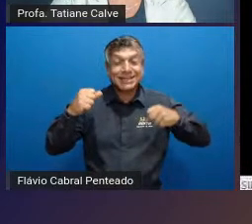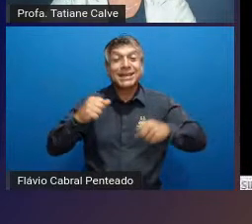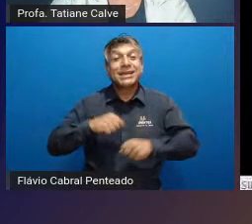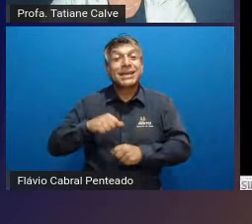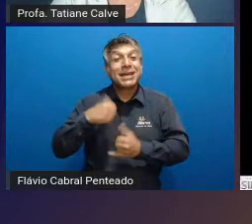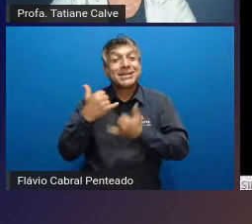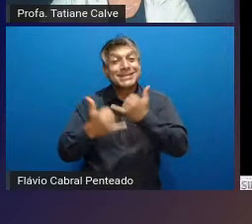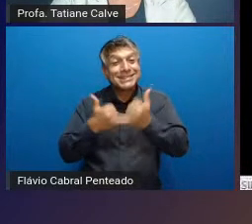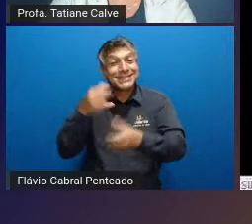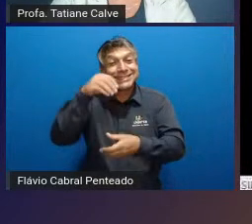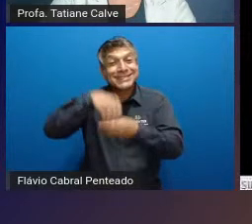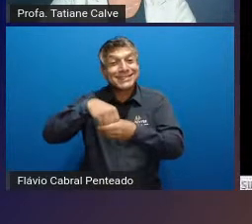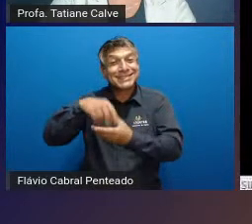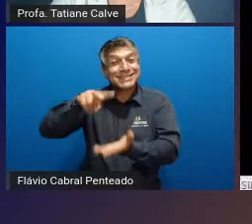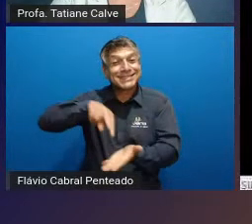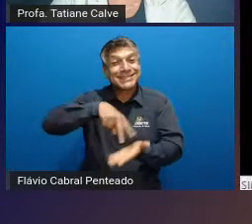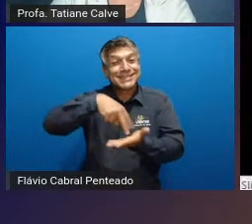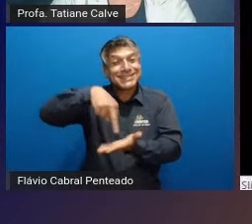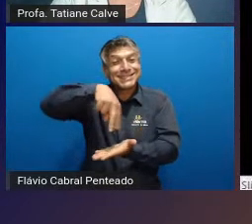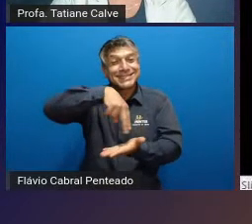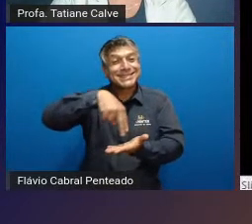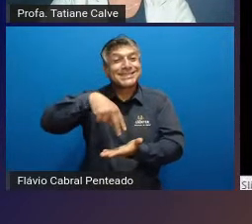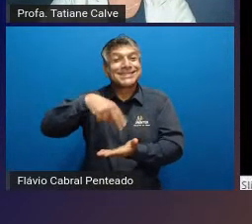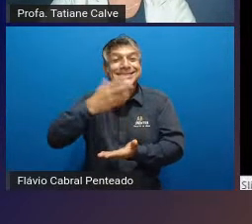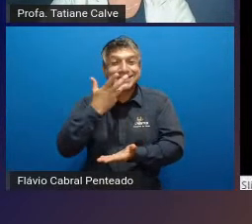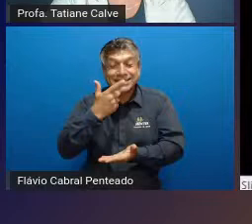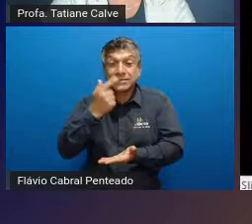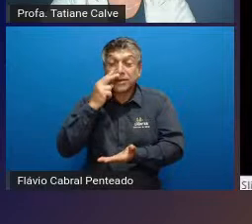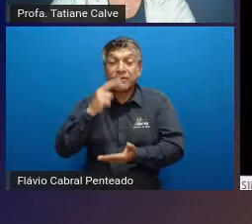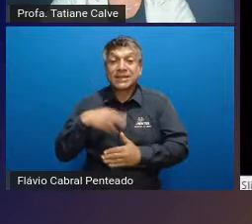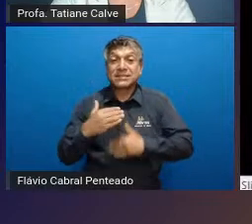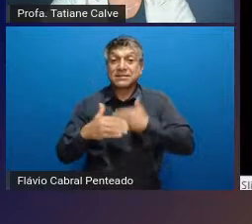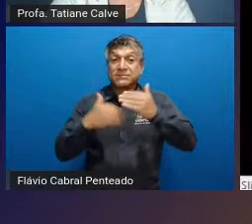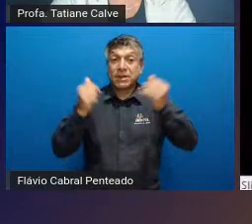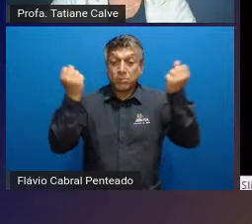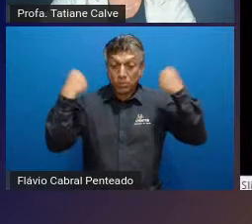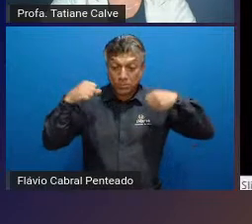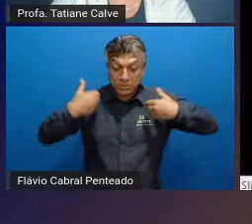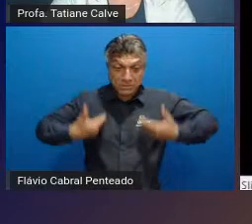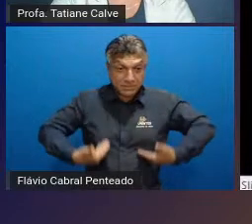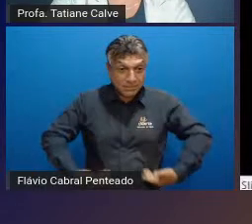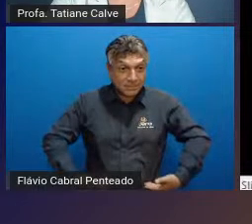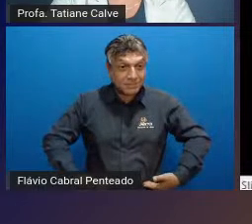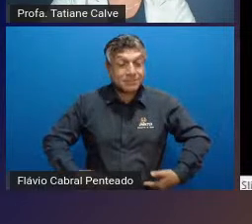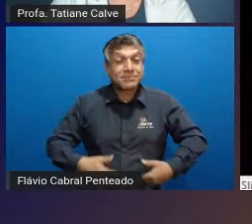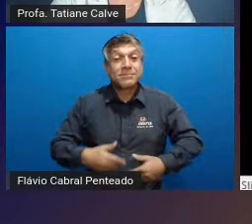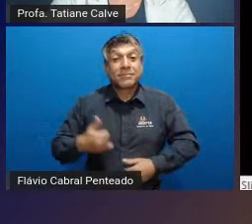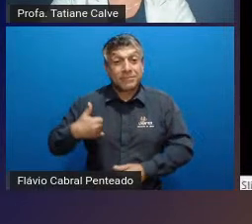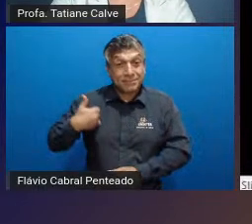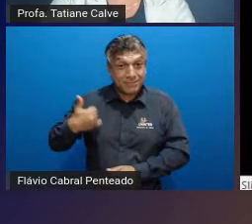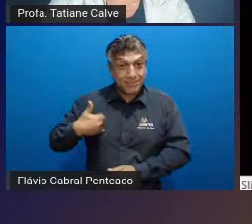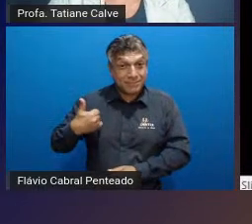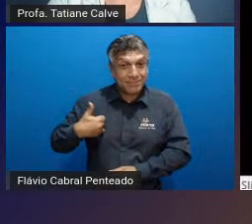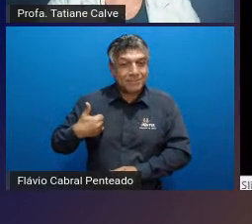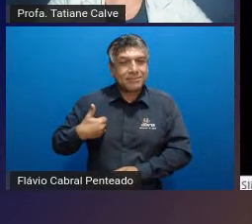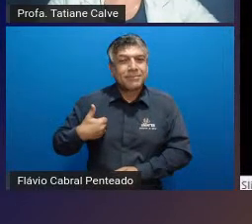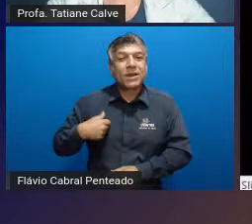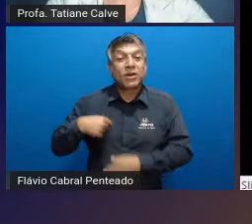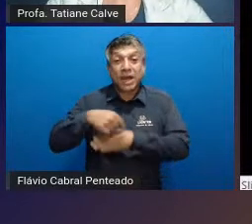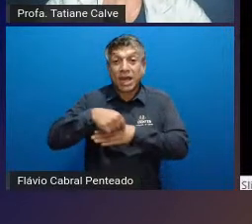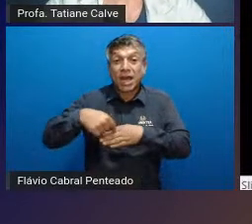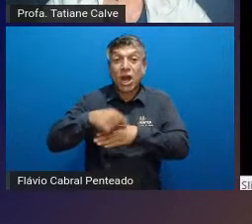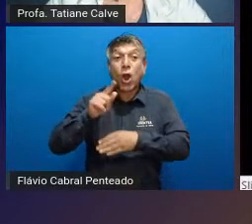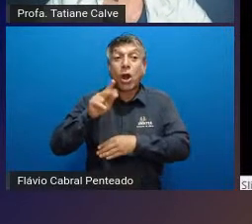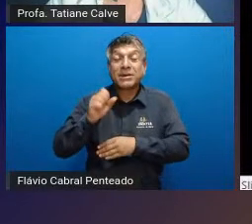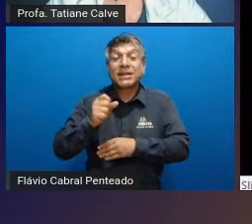infantil então quando a gente fala de desenvolvimento motor né a partir dessa idade né gomes indica